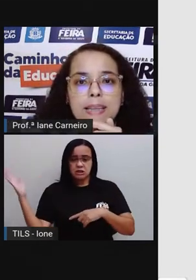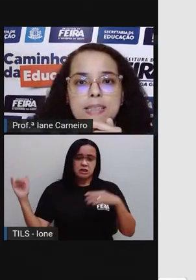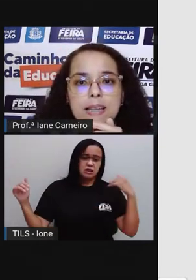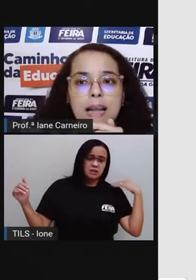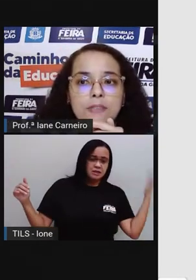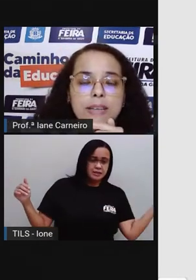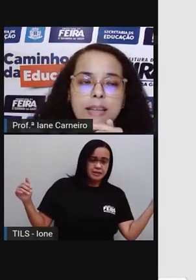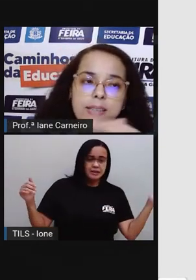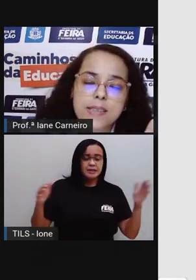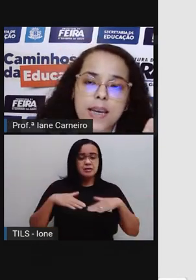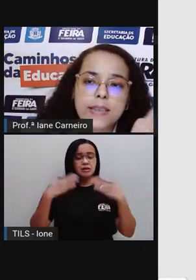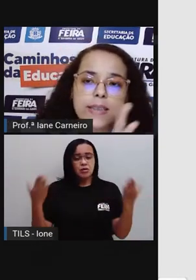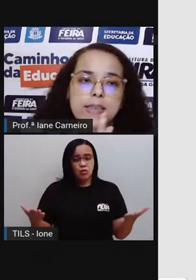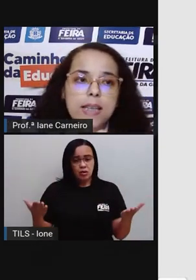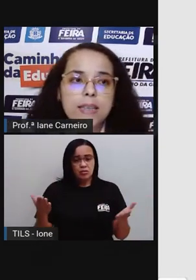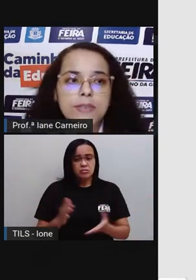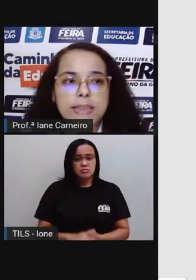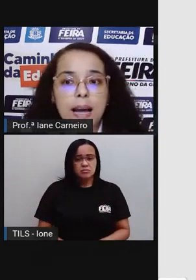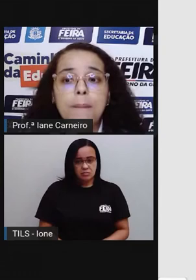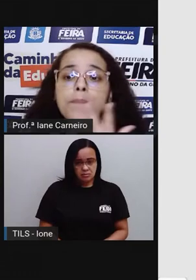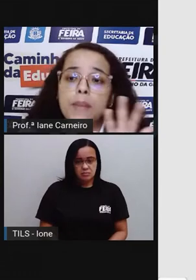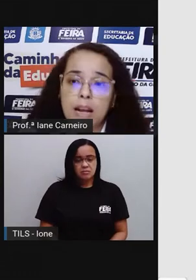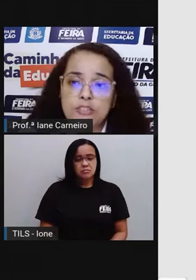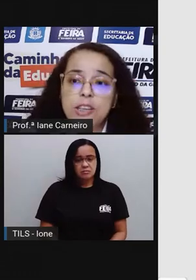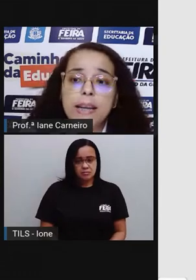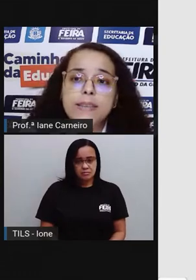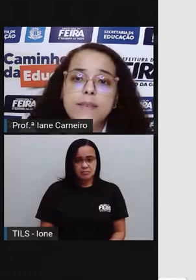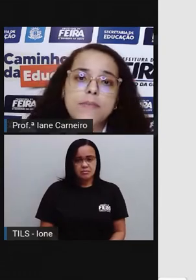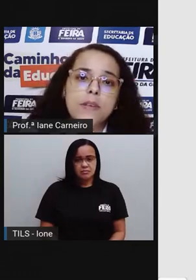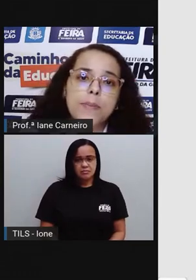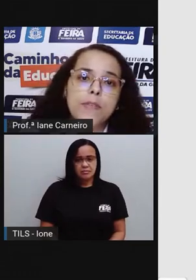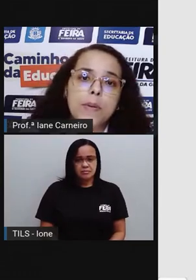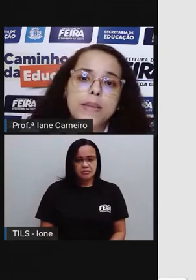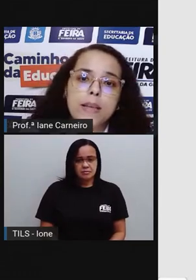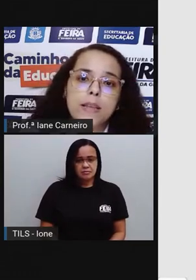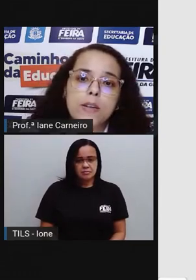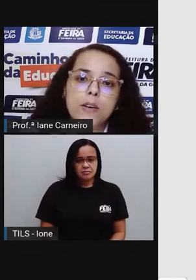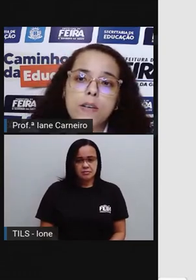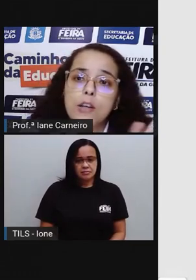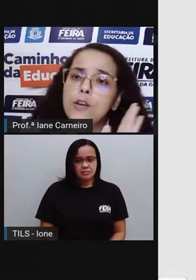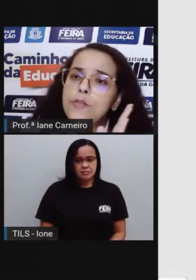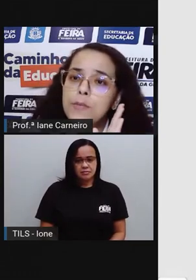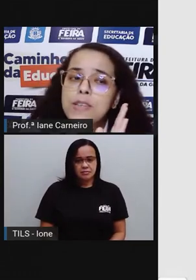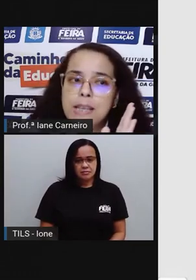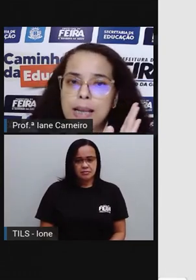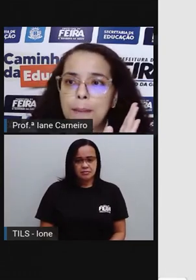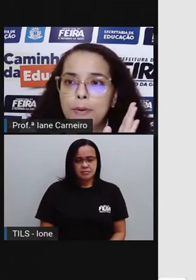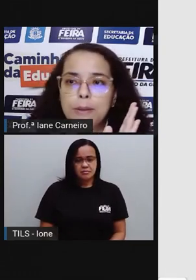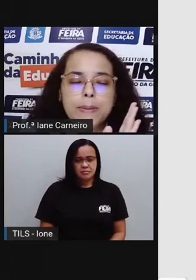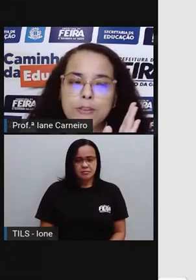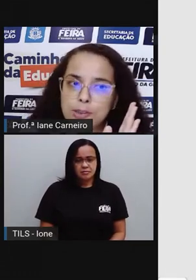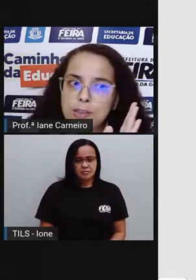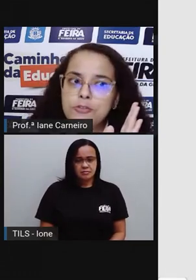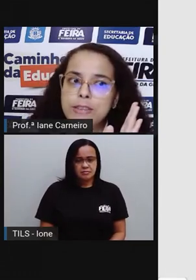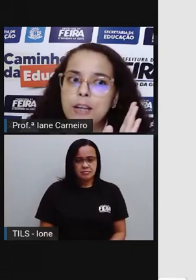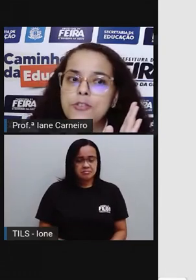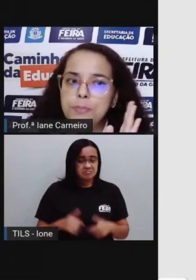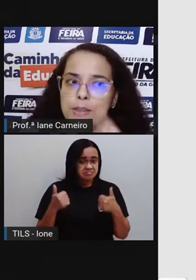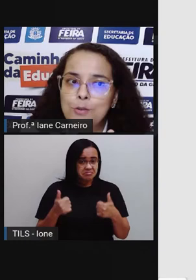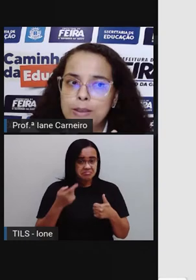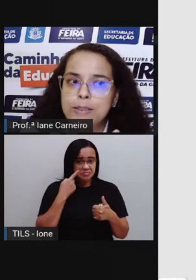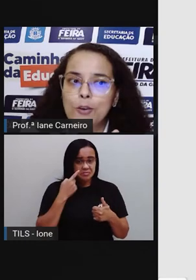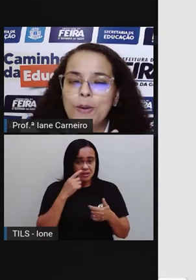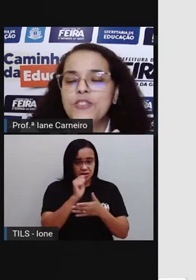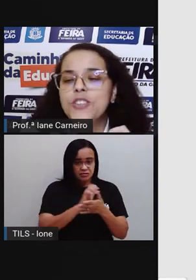para a tela, desse lado vai estar à esquerda e desse lado vai estar à direita. Então a prova vai botar aqui, ó. Vamos ver, será que a PROC planejou essa atividade